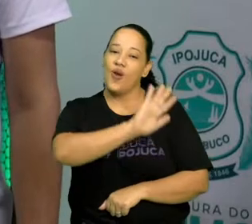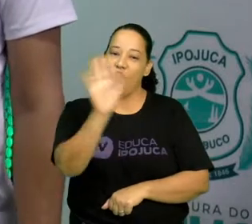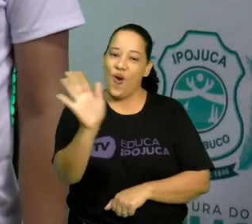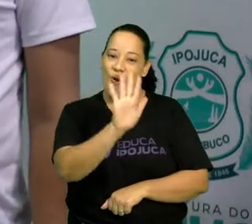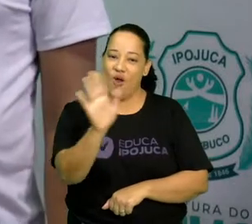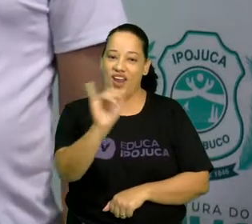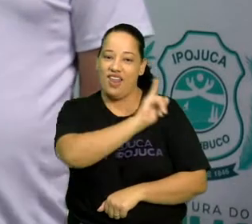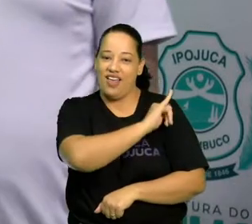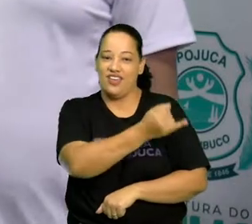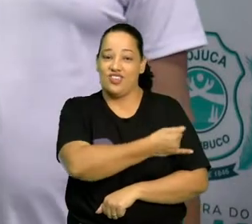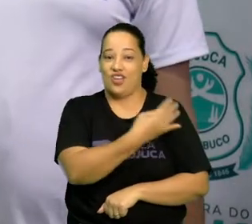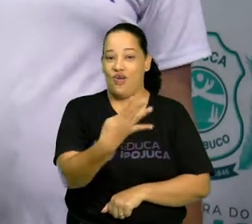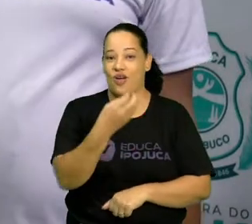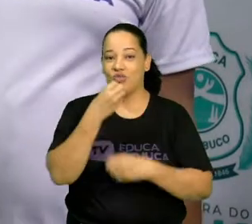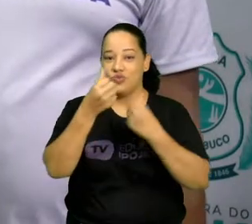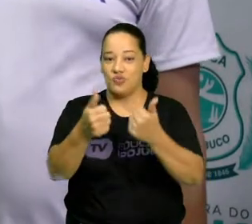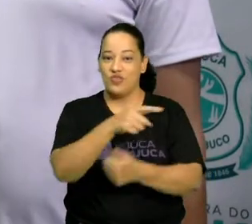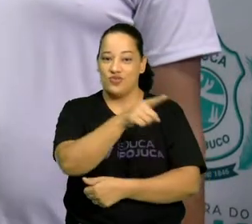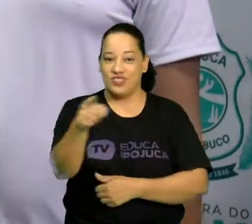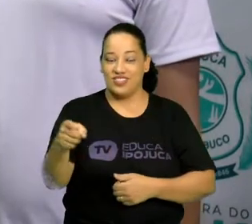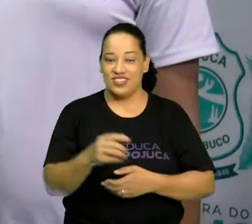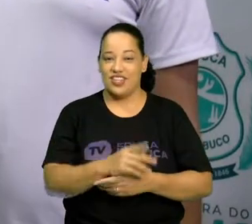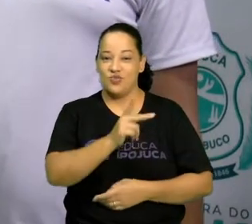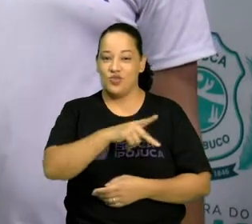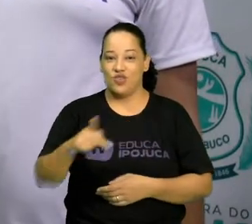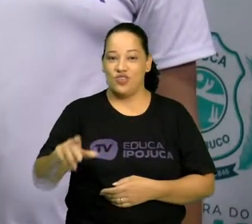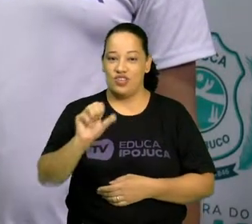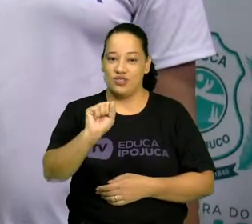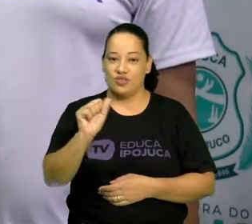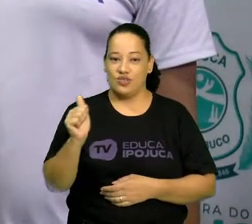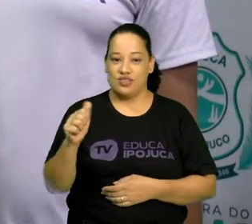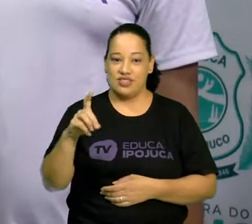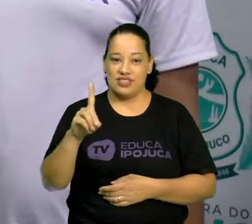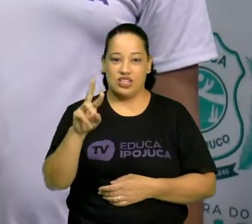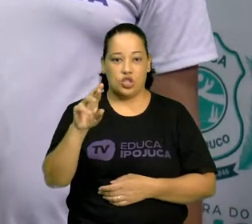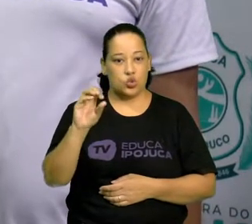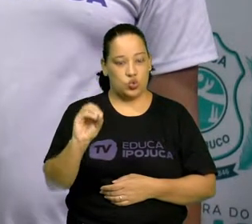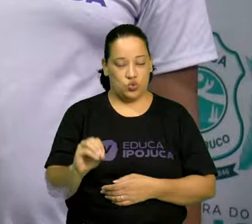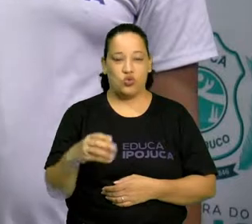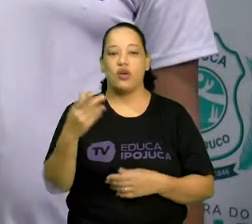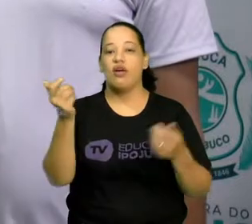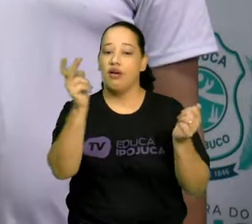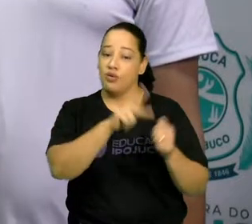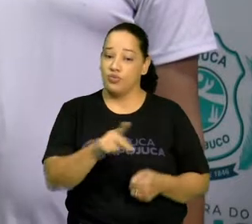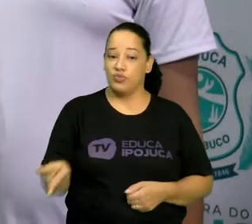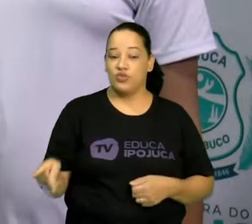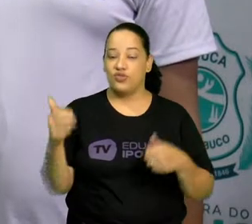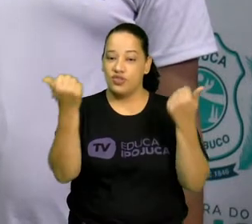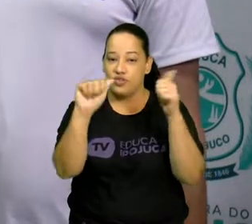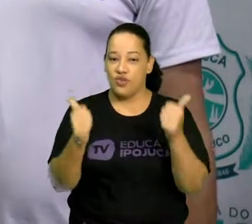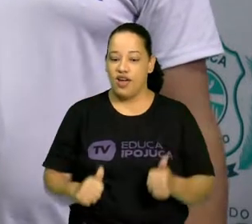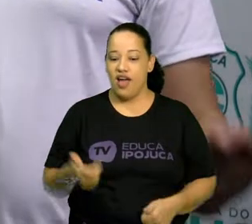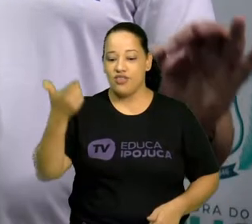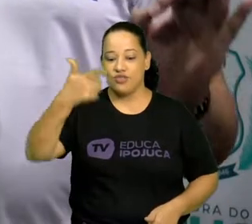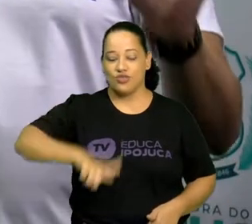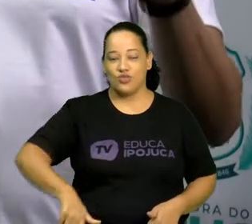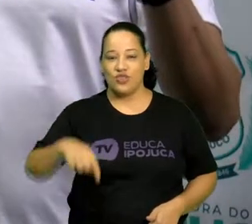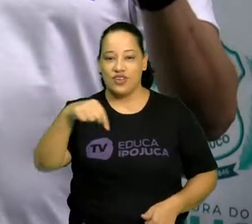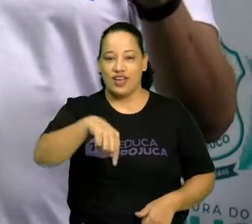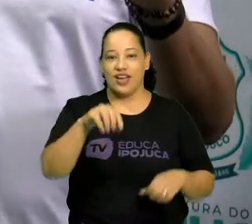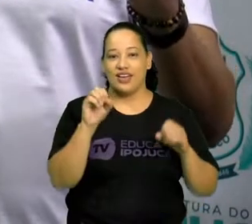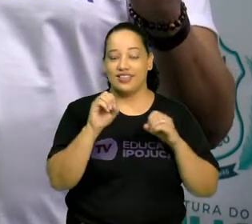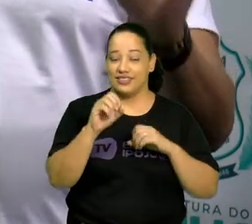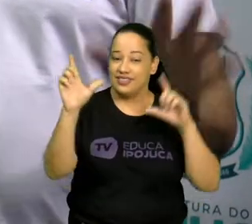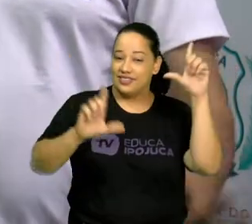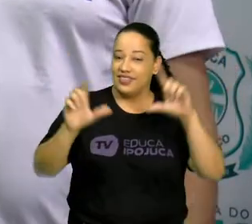Olá, Eja4, tudo bom com vocês? Professor Sandro Guerra, professor de artes, mais uma vez aqui na TV Duca e